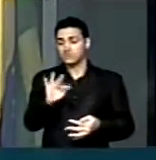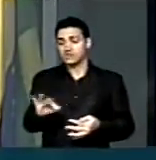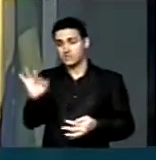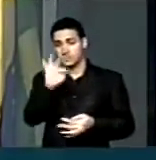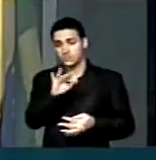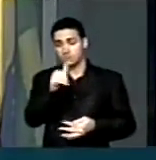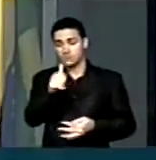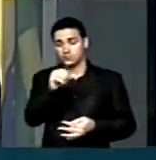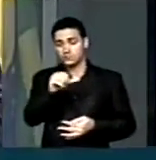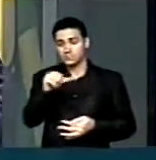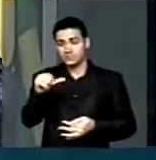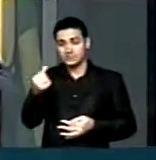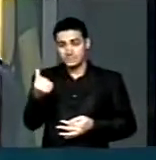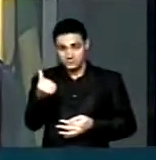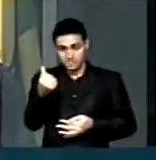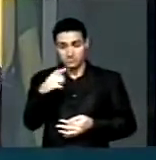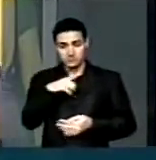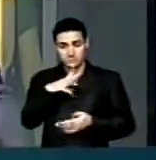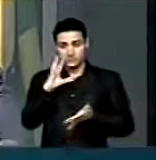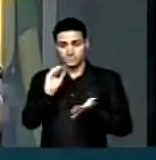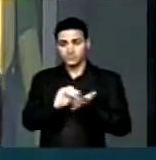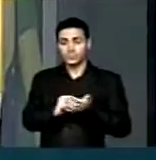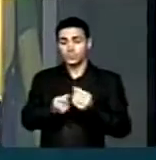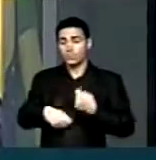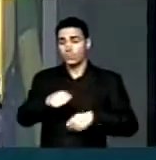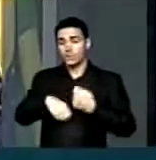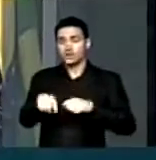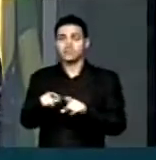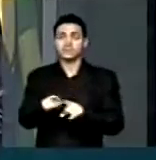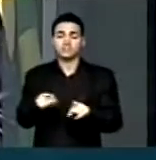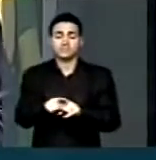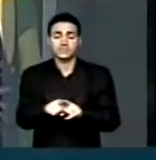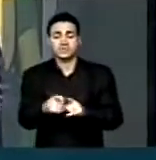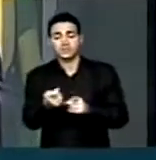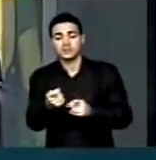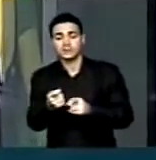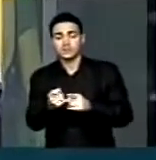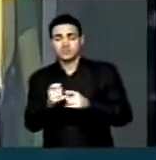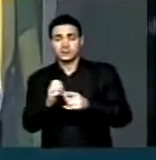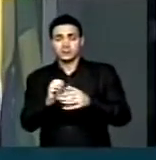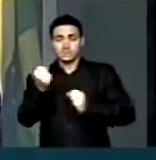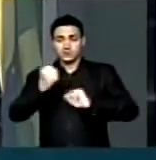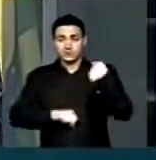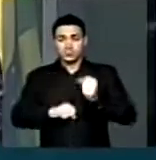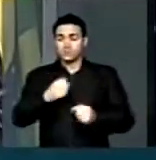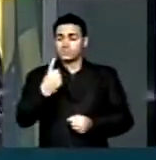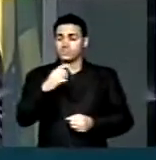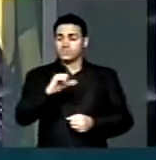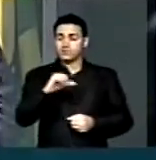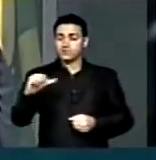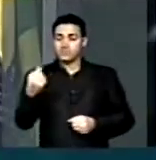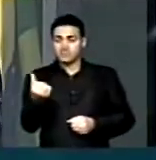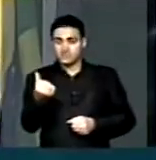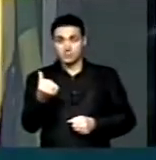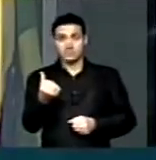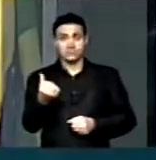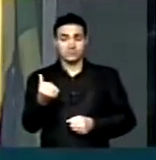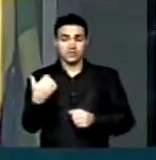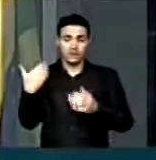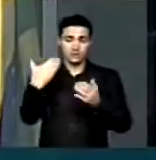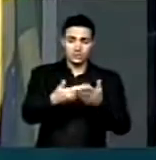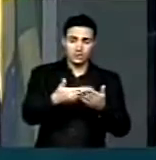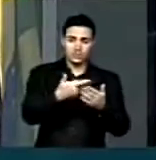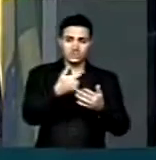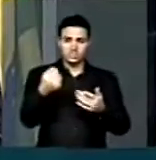1996, contemplava o comércio e a indústria. De 1996 até